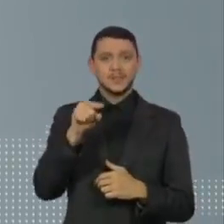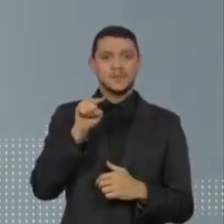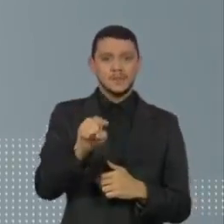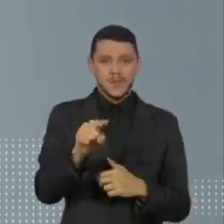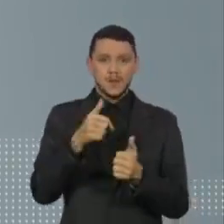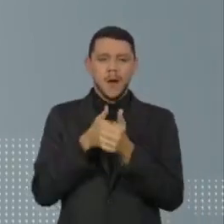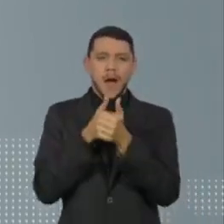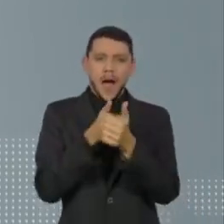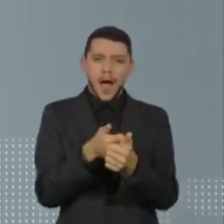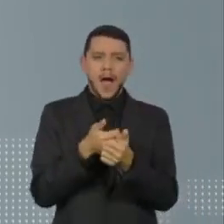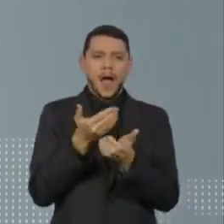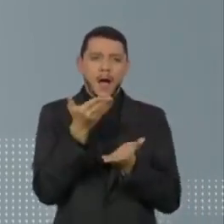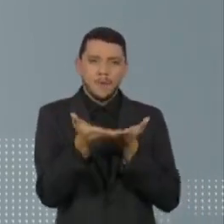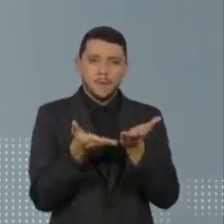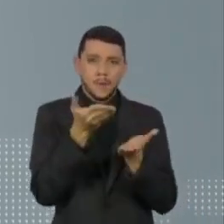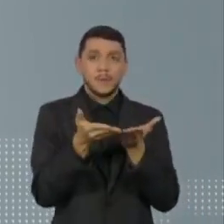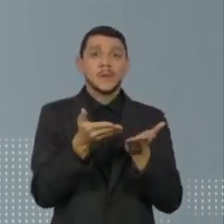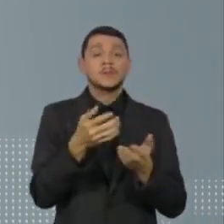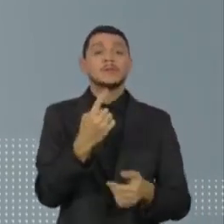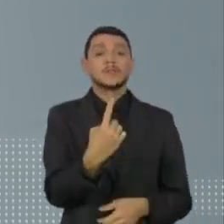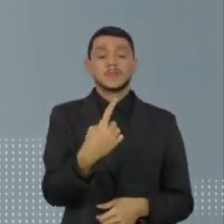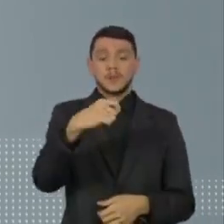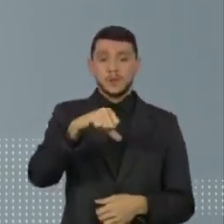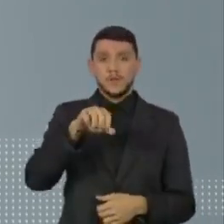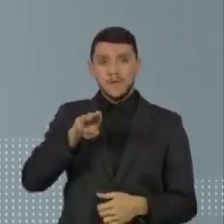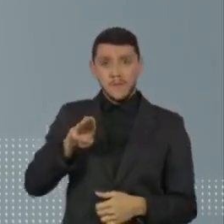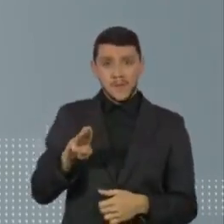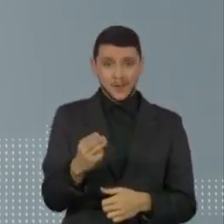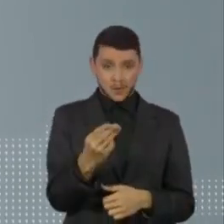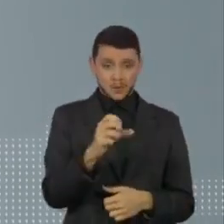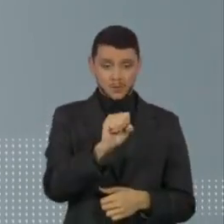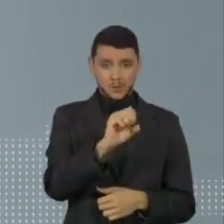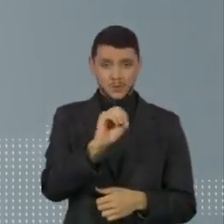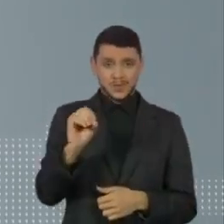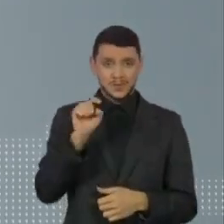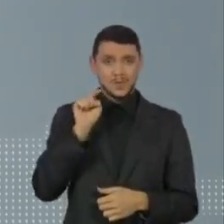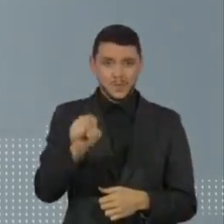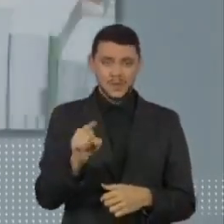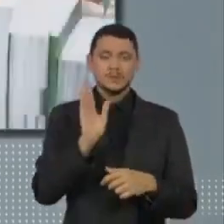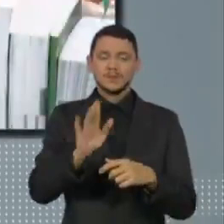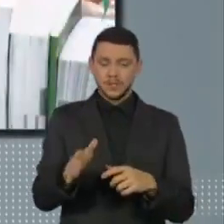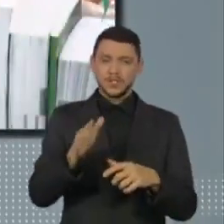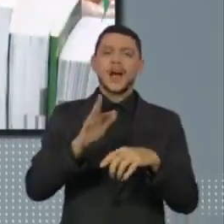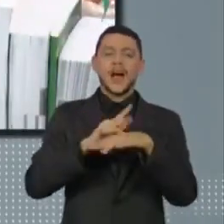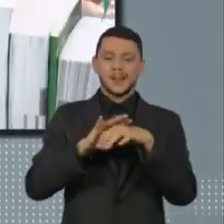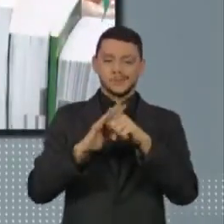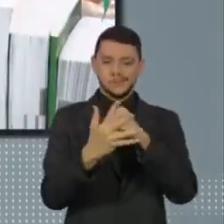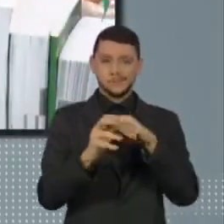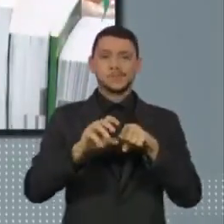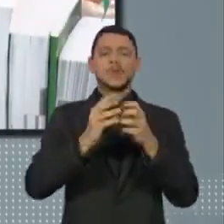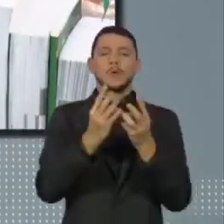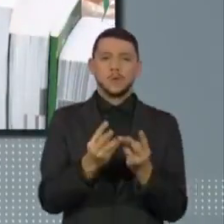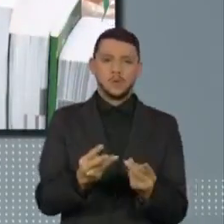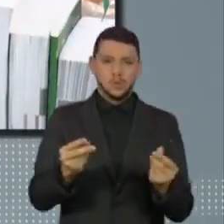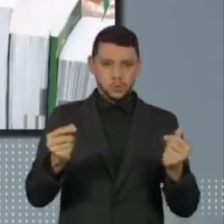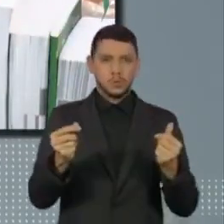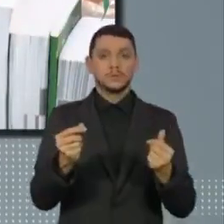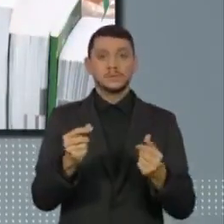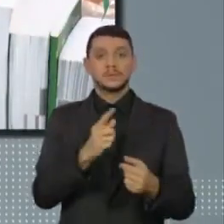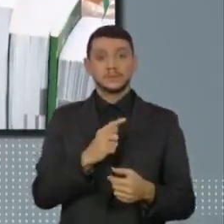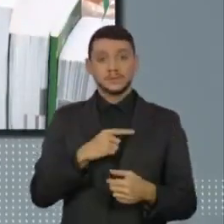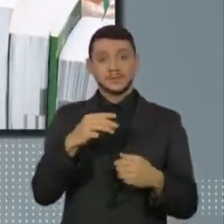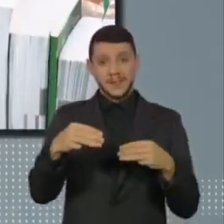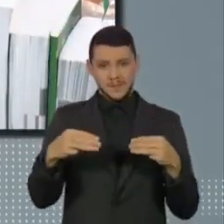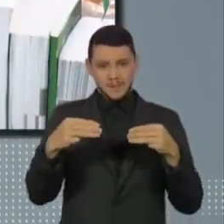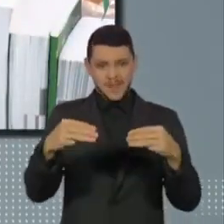acompanhamento e perto de 19,8 milhões recuperados. O ministro do Supremo, Nunes